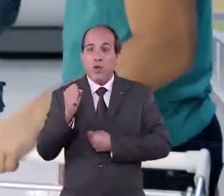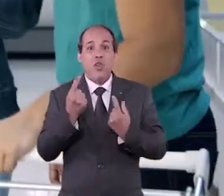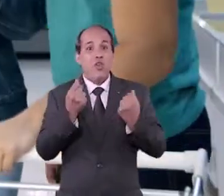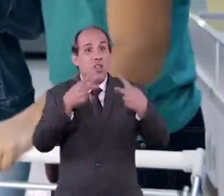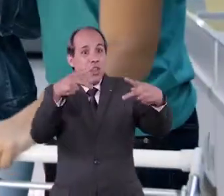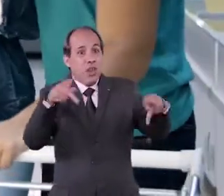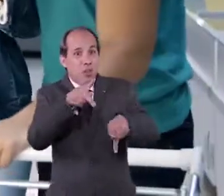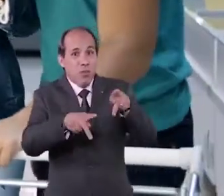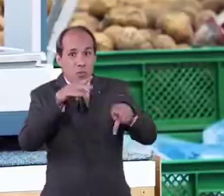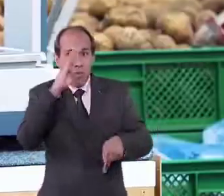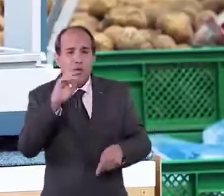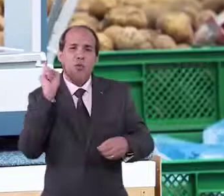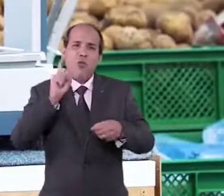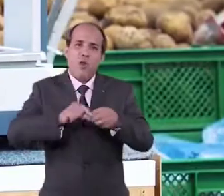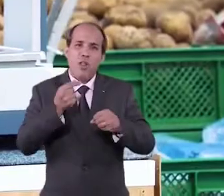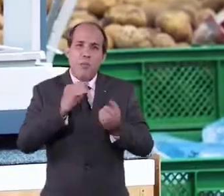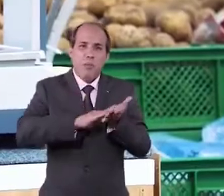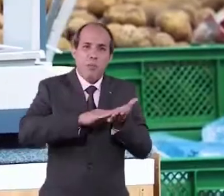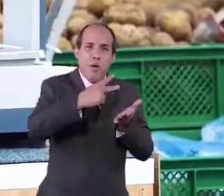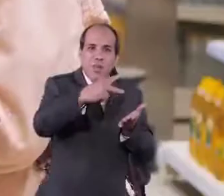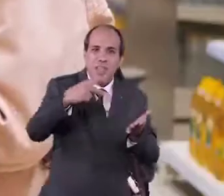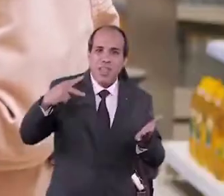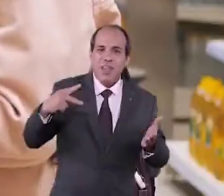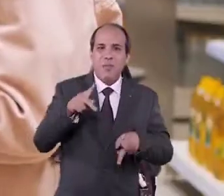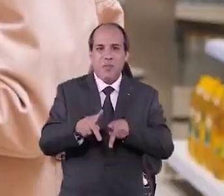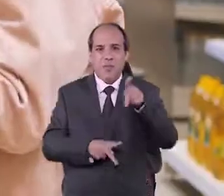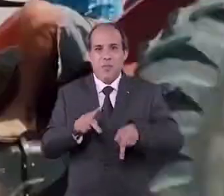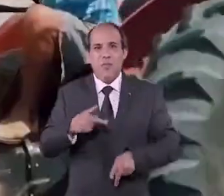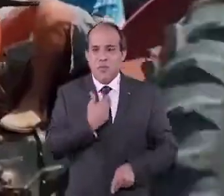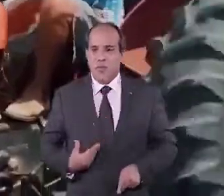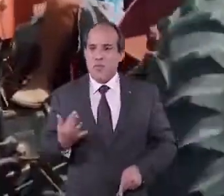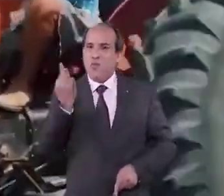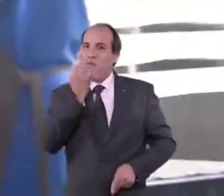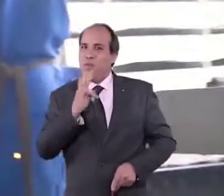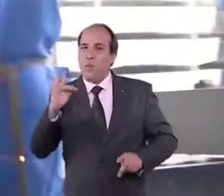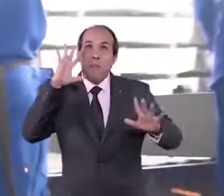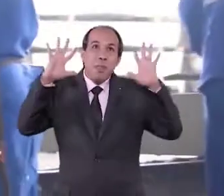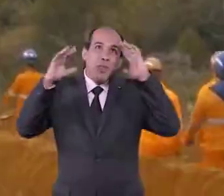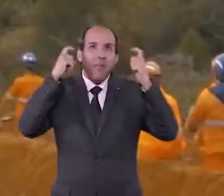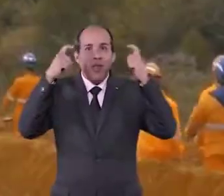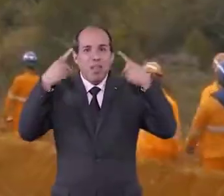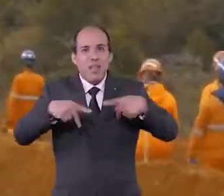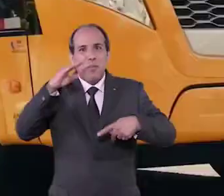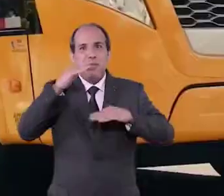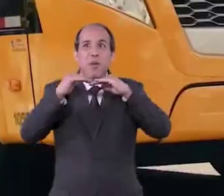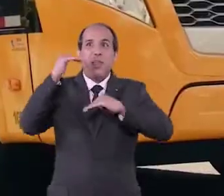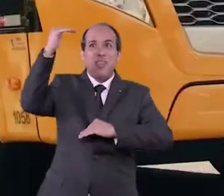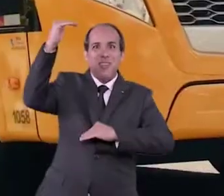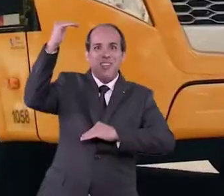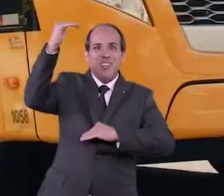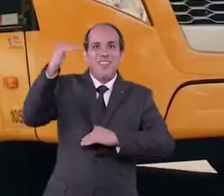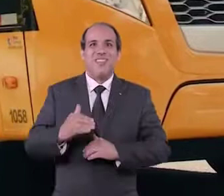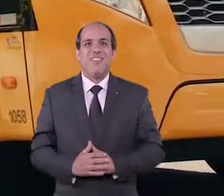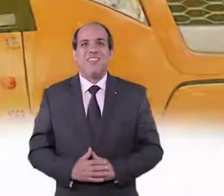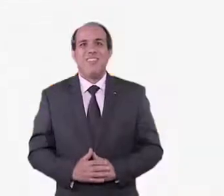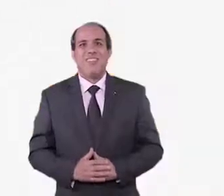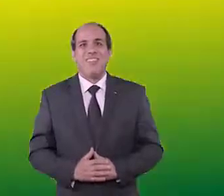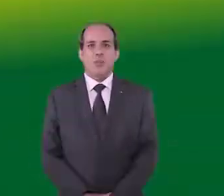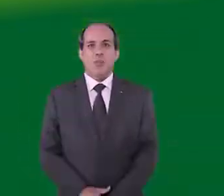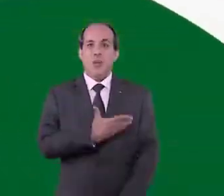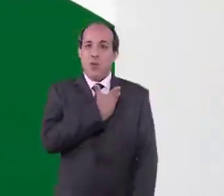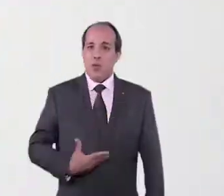Dinheiro do brasileiro que vai voltar para as mãos do povo. É o governo federal pensando no Brasil acima de tudo.